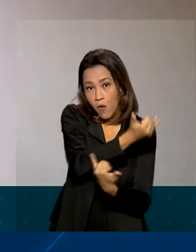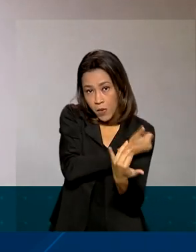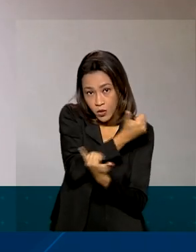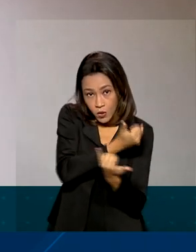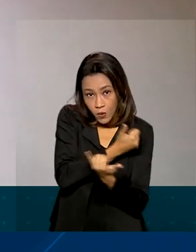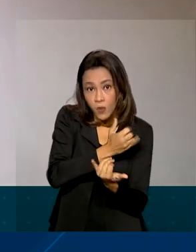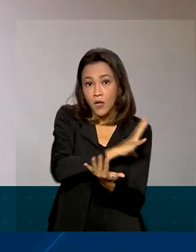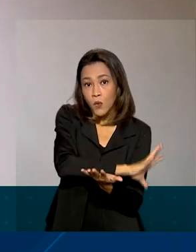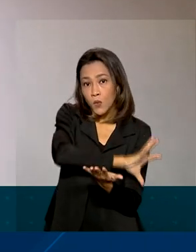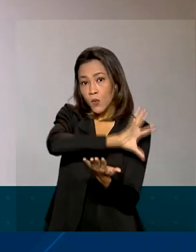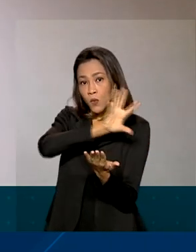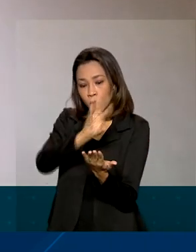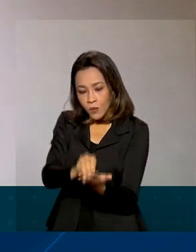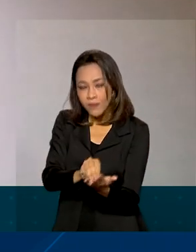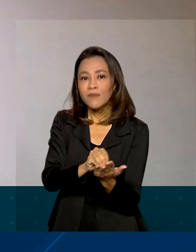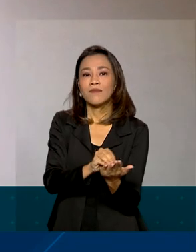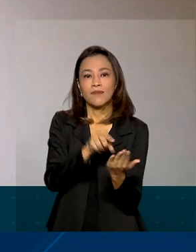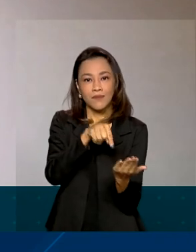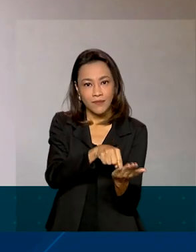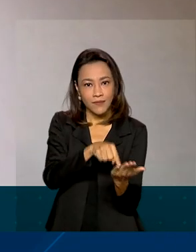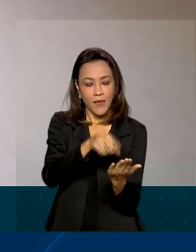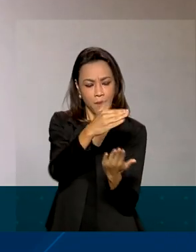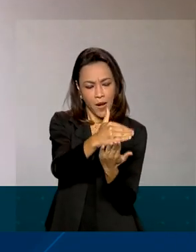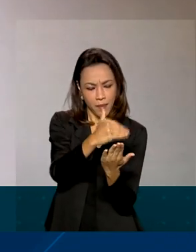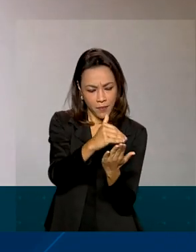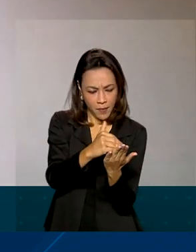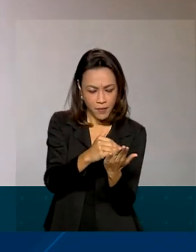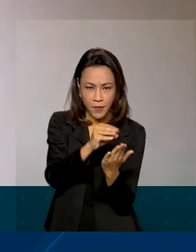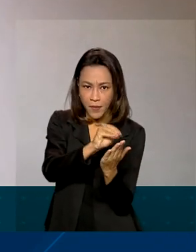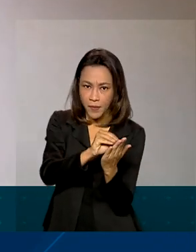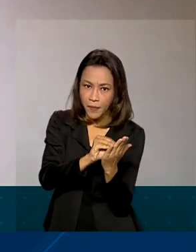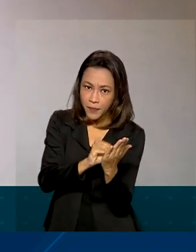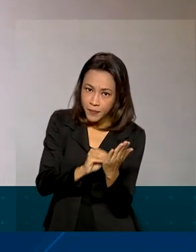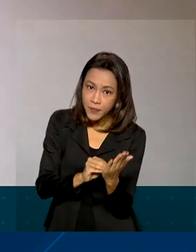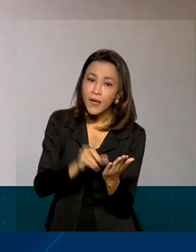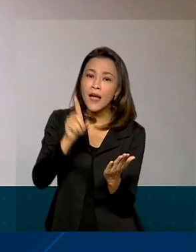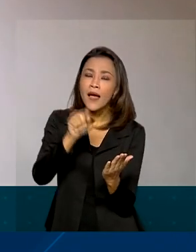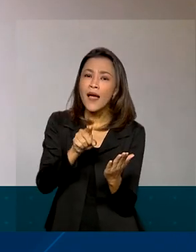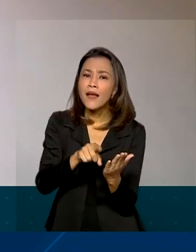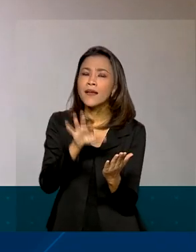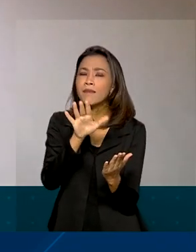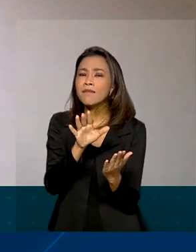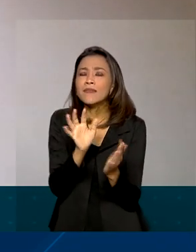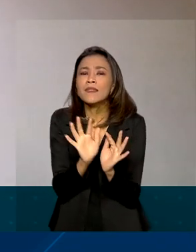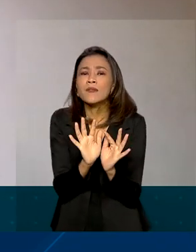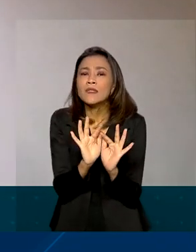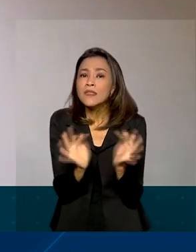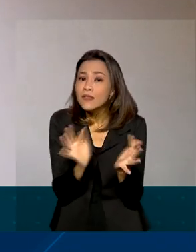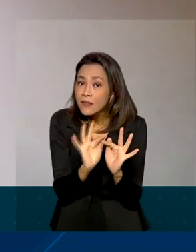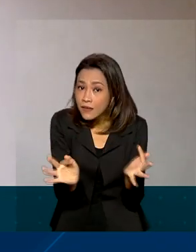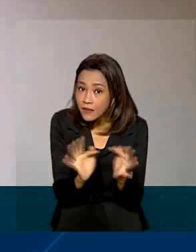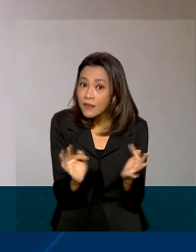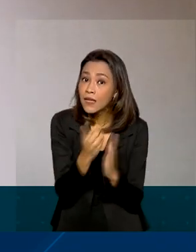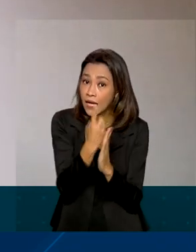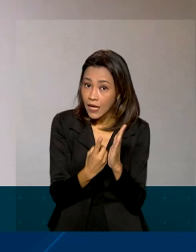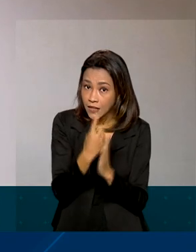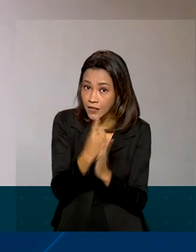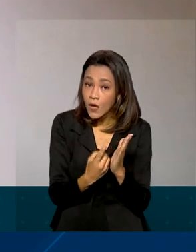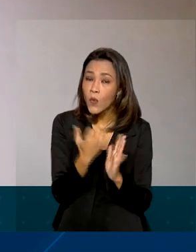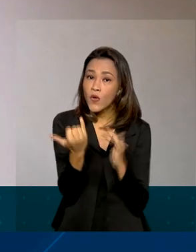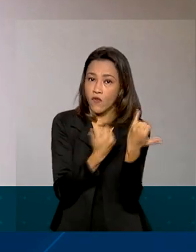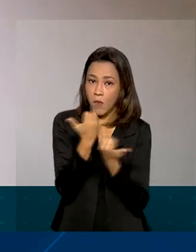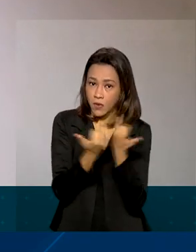utilizados para elaborar uma espécie de rascunho da declaração. Informações